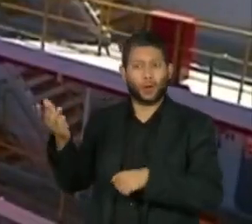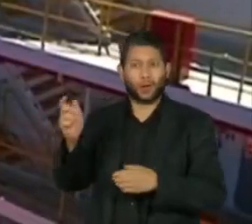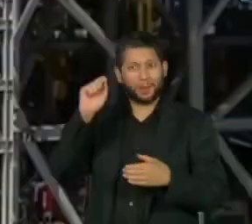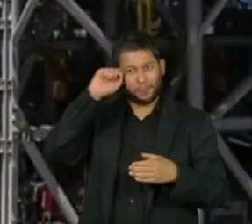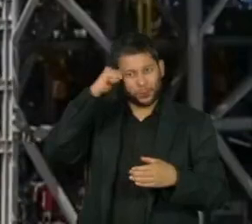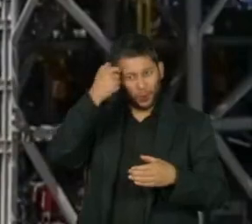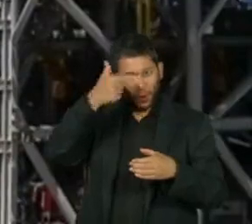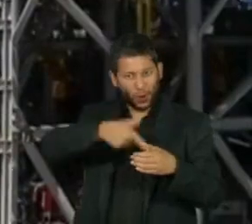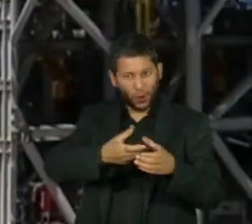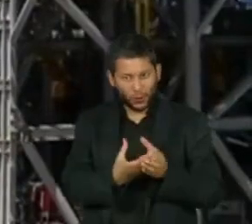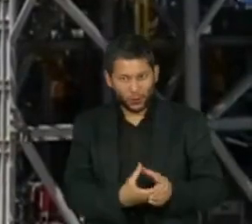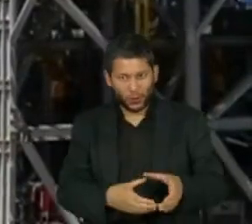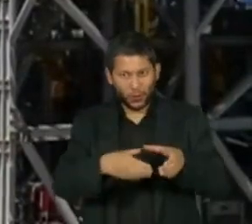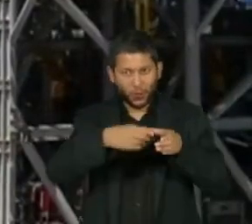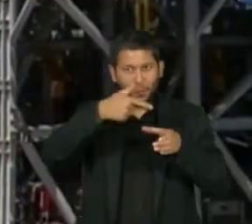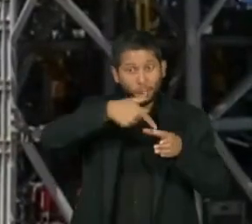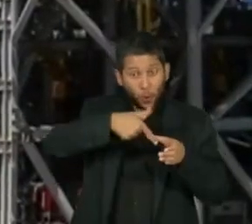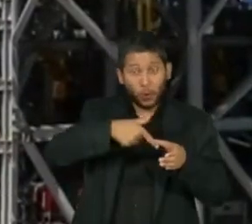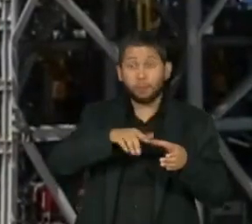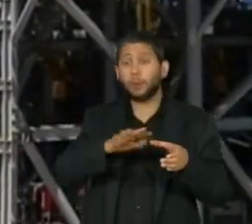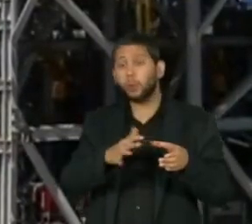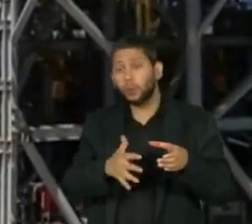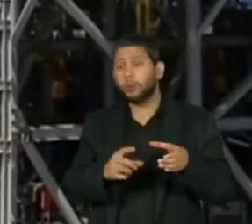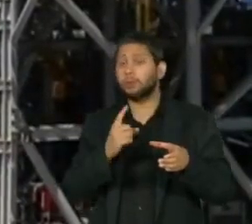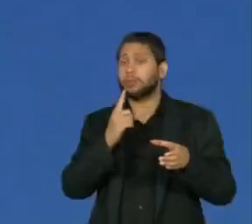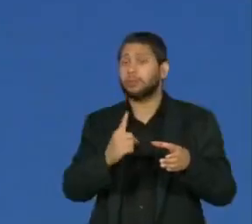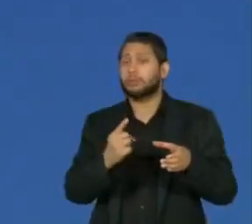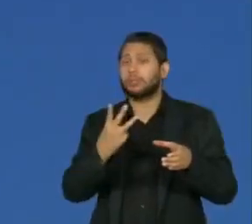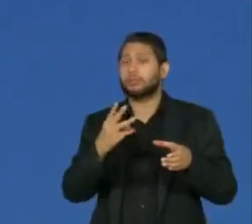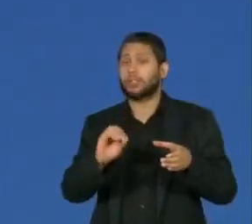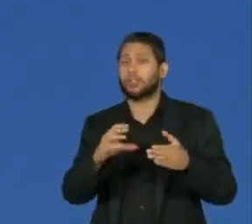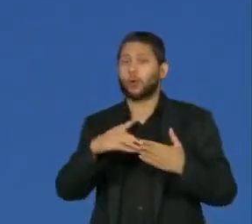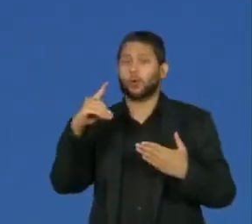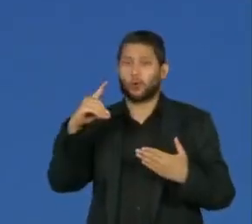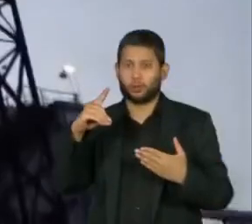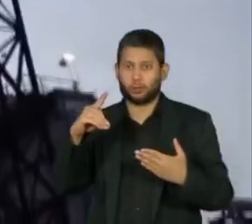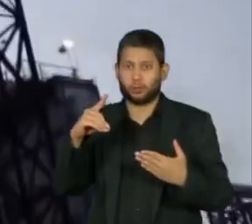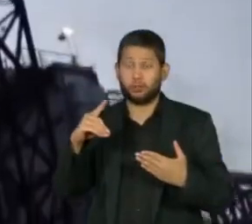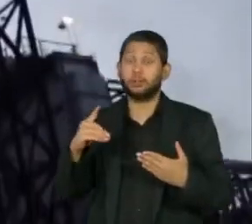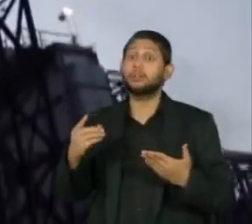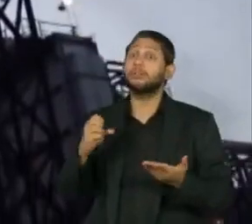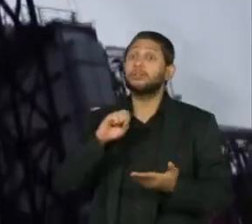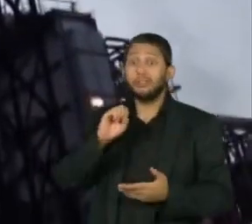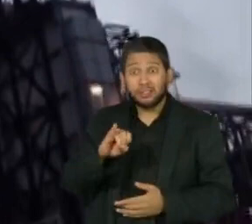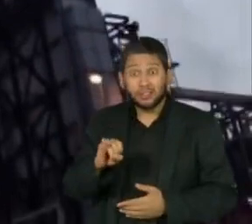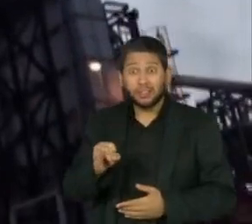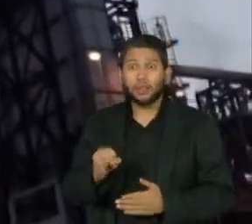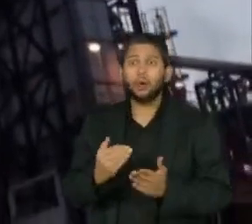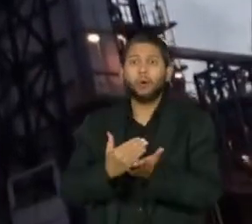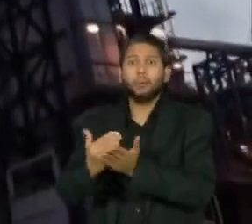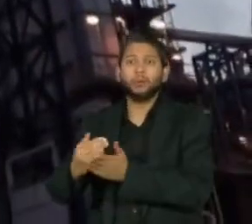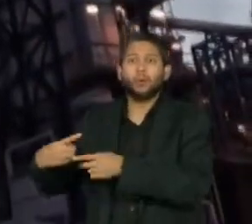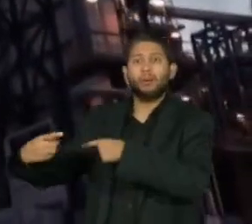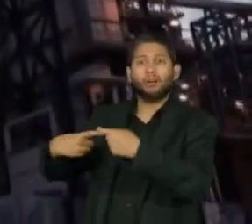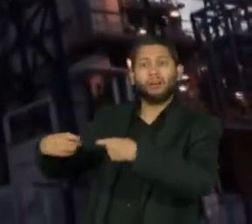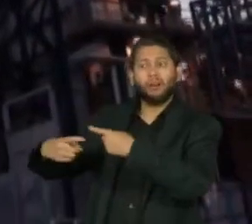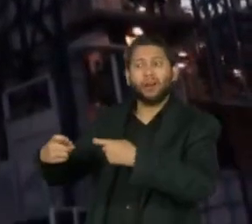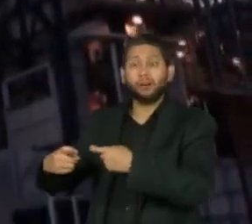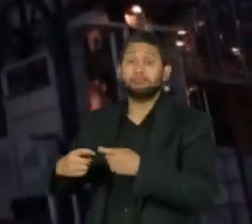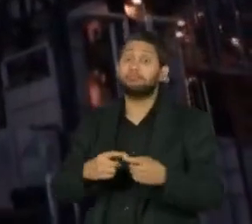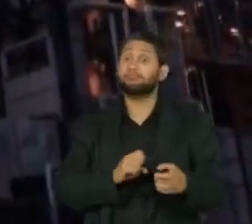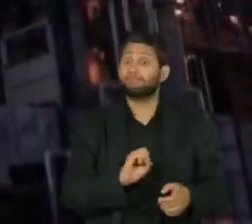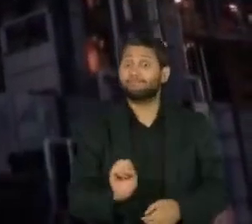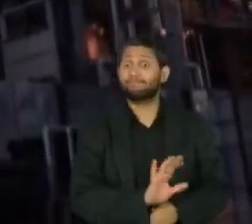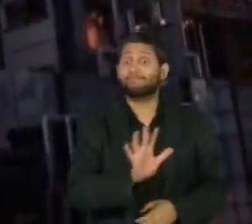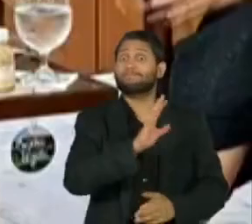barril do petróleo é negociado por cerca de 130 dólares. Com o aumento das tensões, o preço pode subir